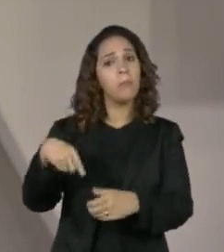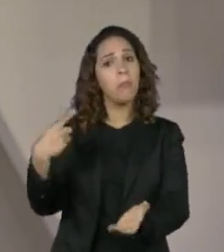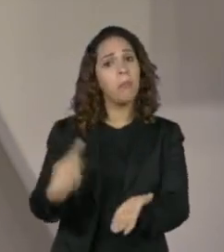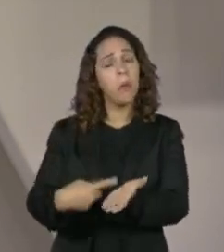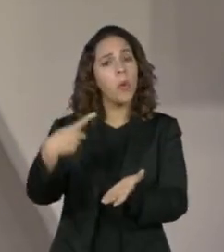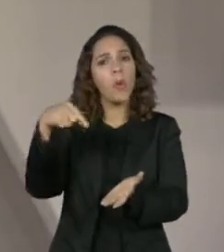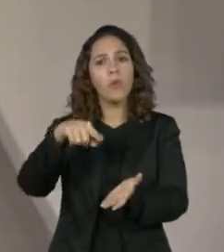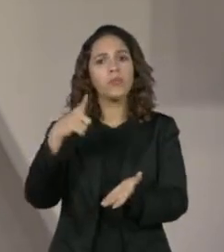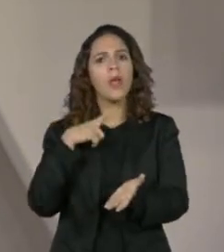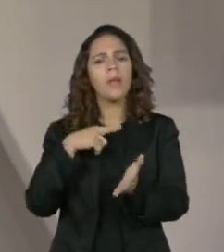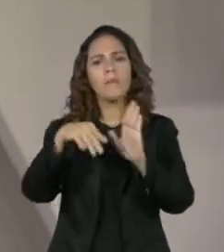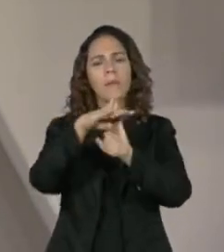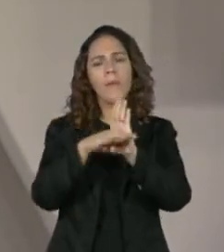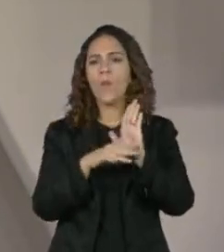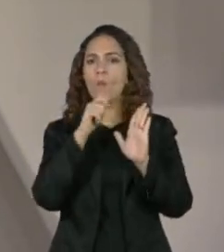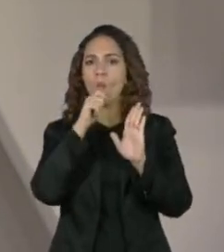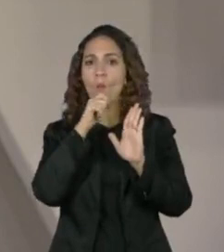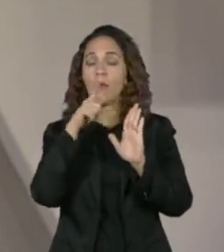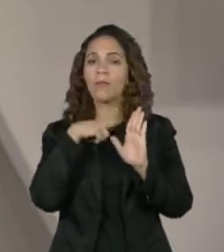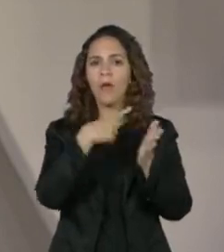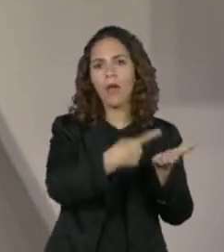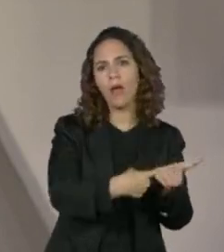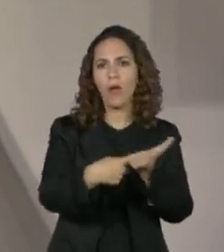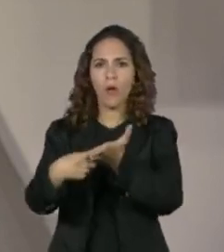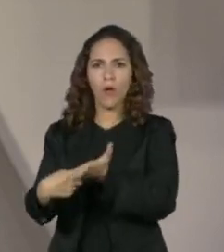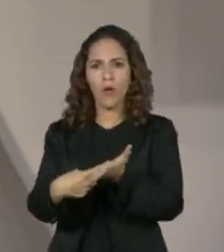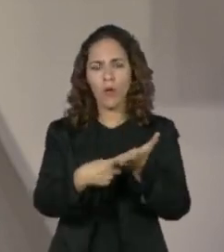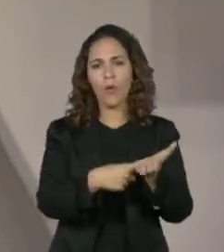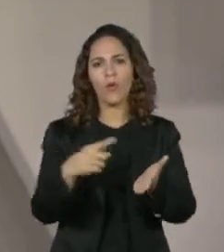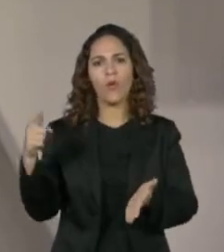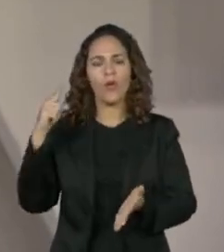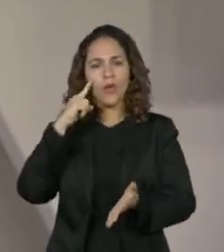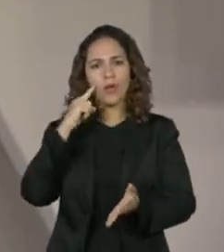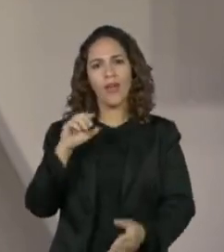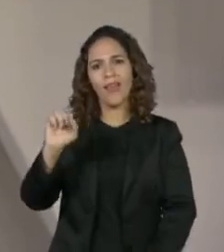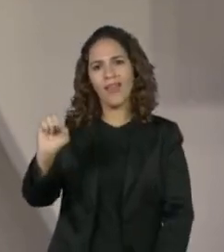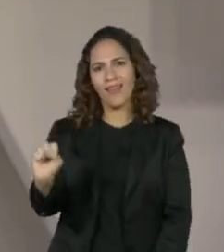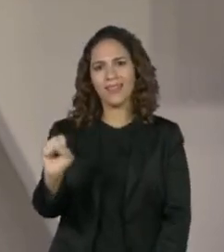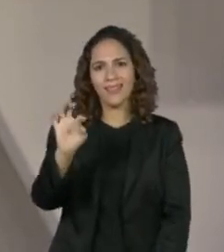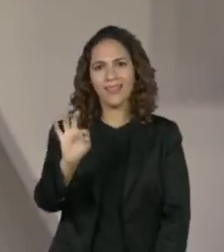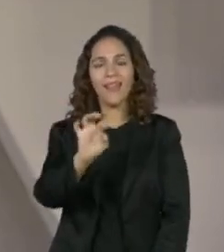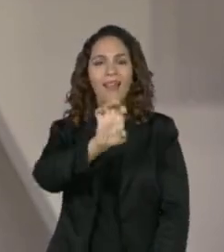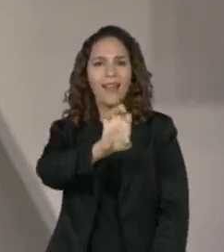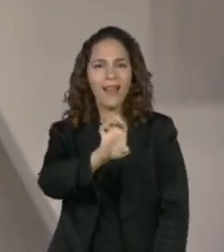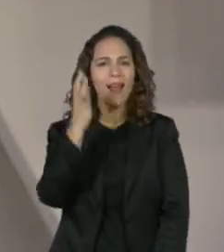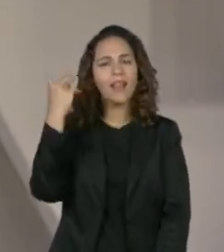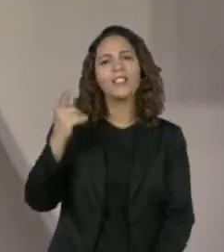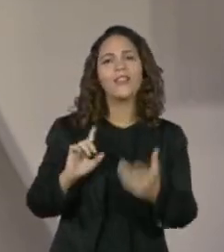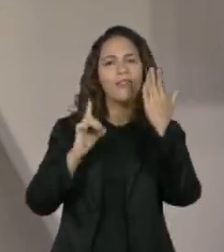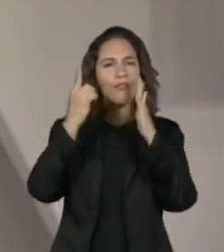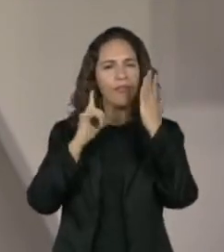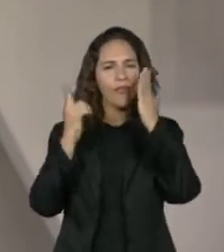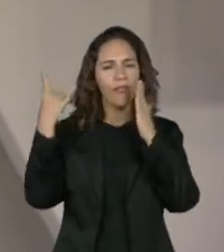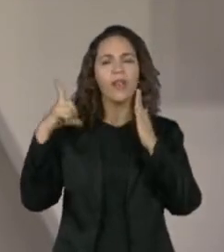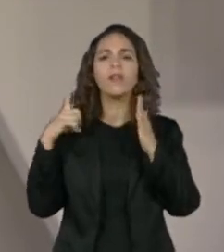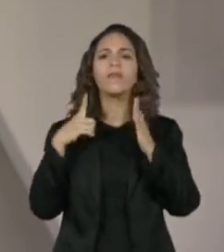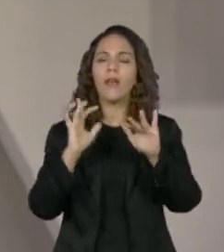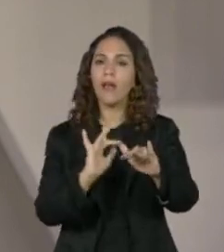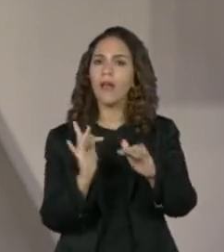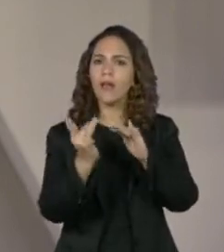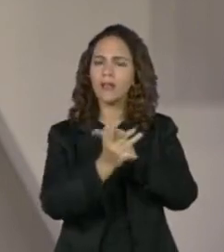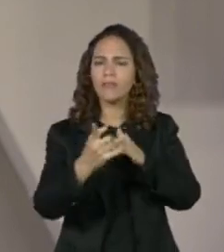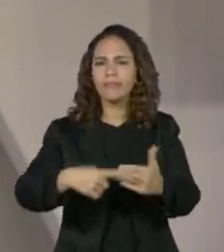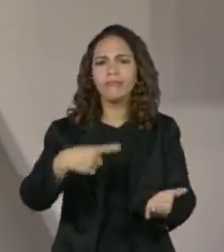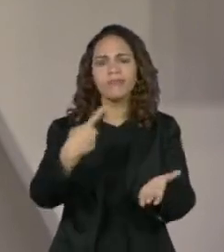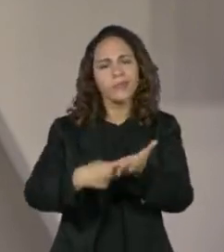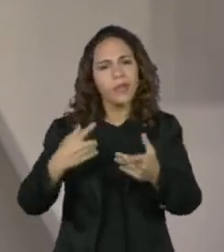oficial. A plataforma estabeleceu um acordo com o Tribunal Superior Eleitoral em fevereiro, juntamente com outras redes sociais, no qual se compromete